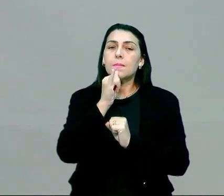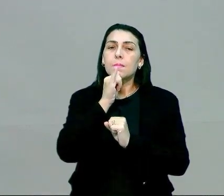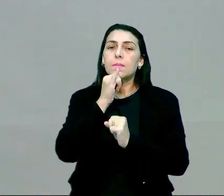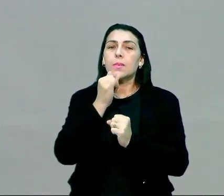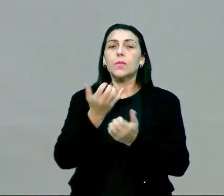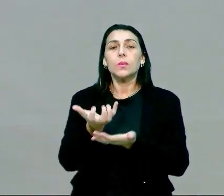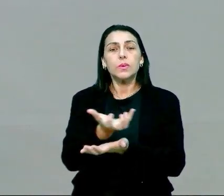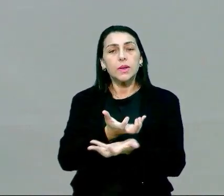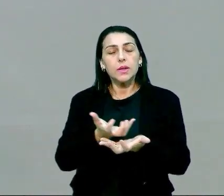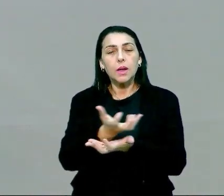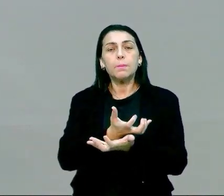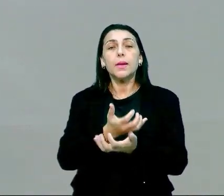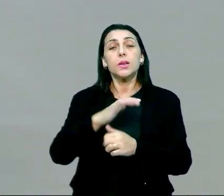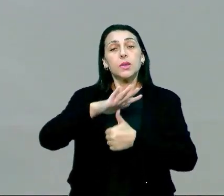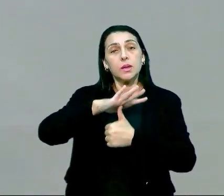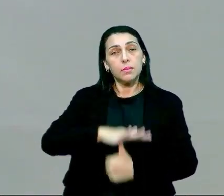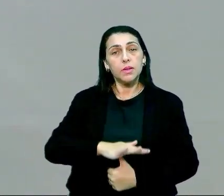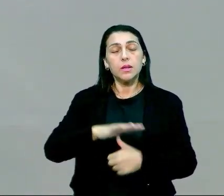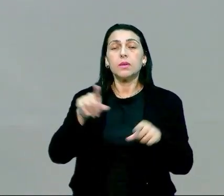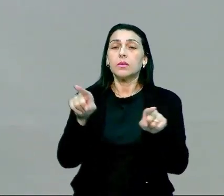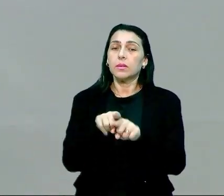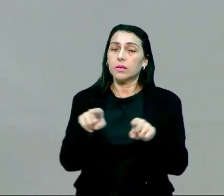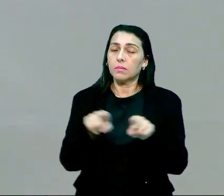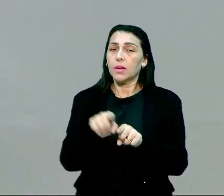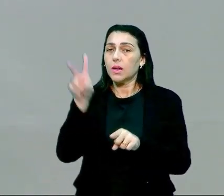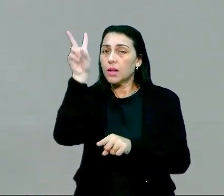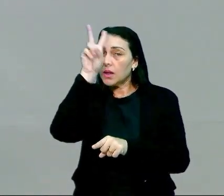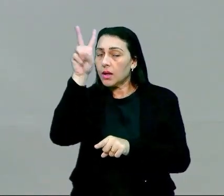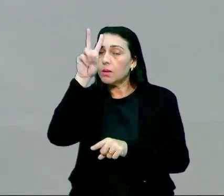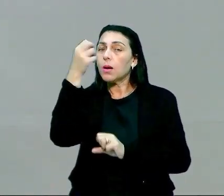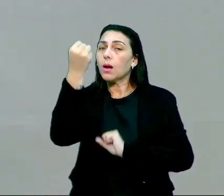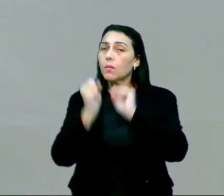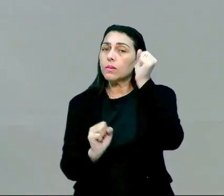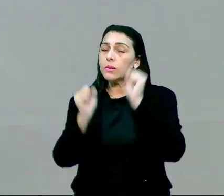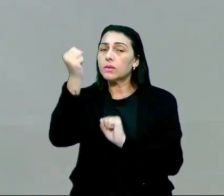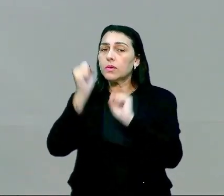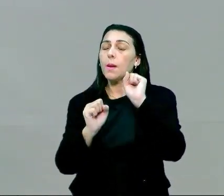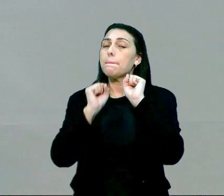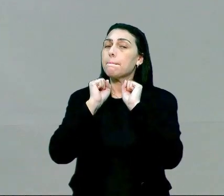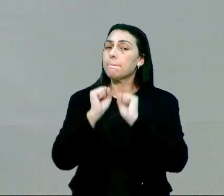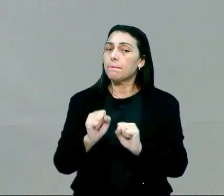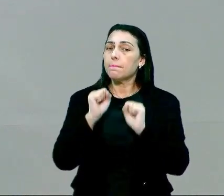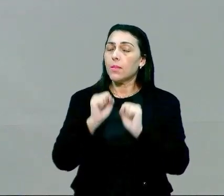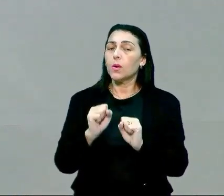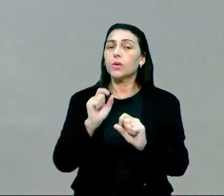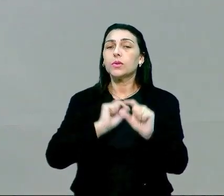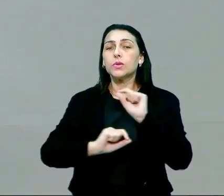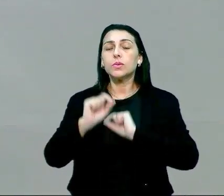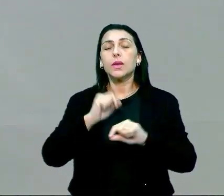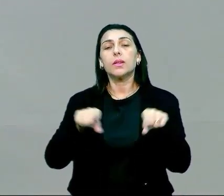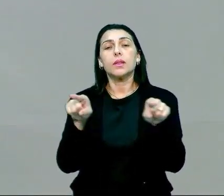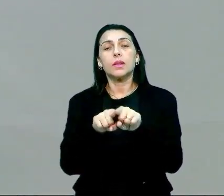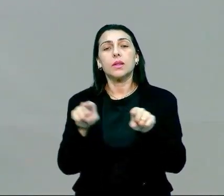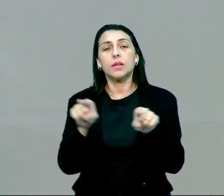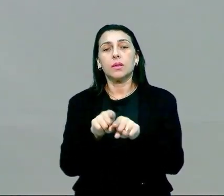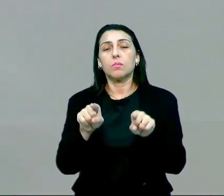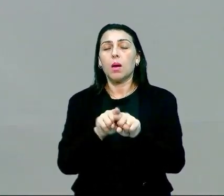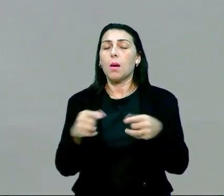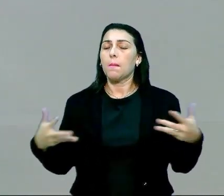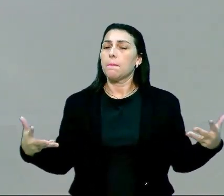tratamento de depressão. Vale ressaltar que o exercício físico, ele pode ser direcionado também para o